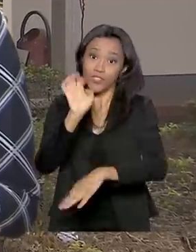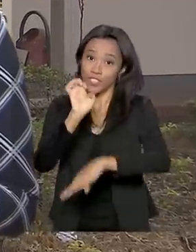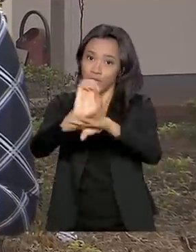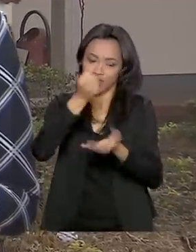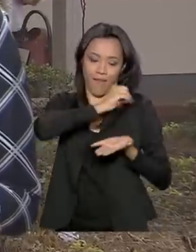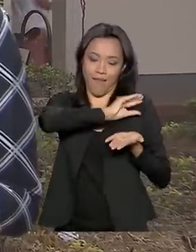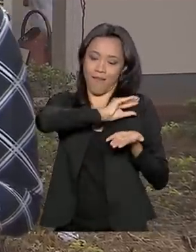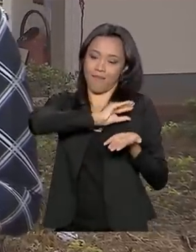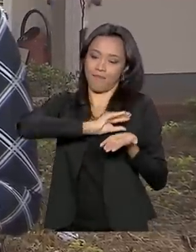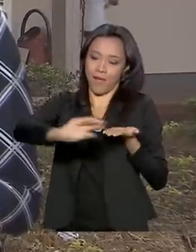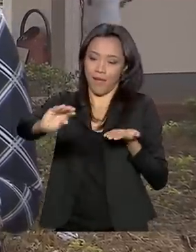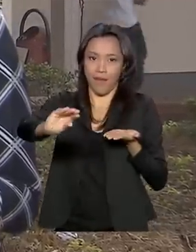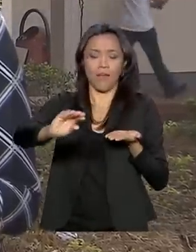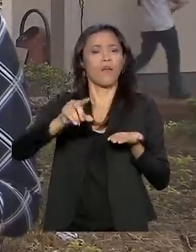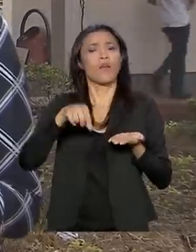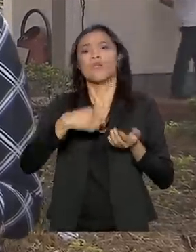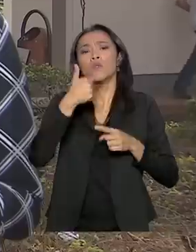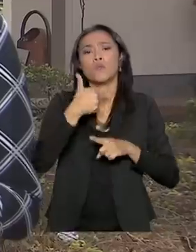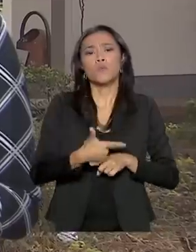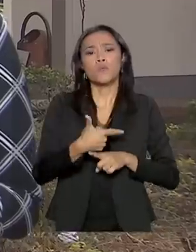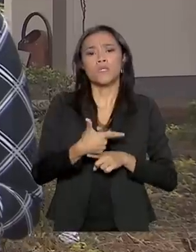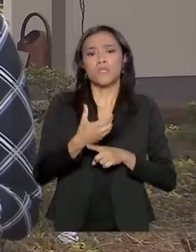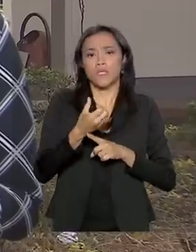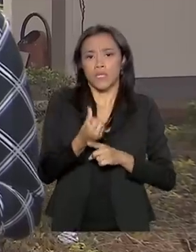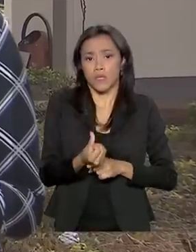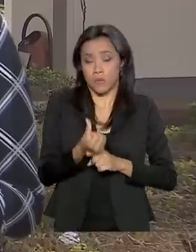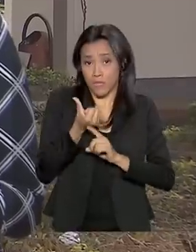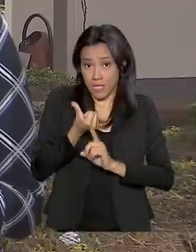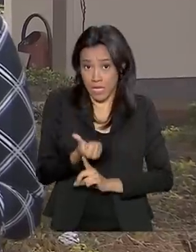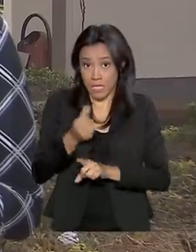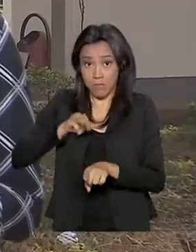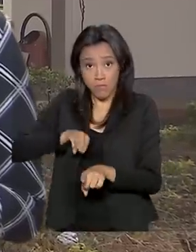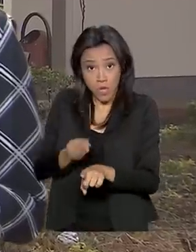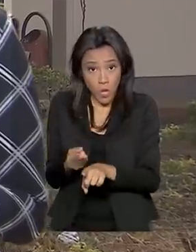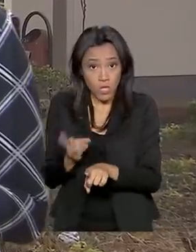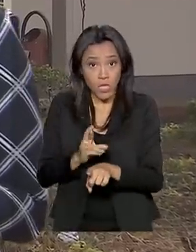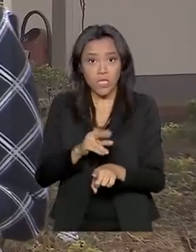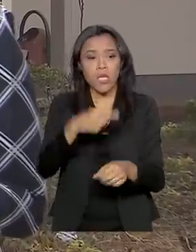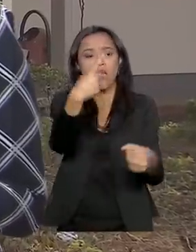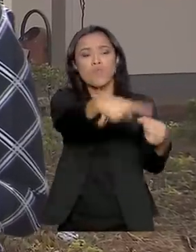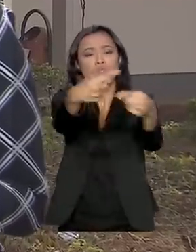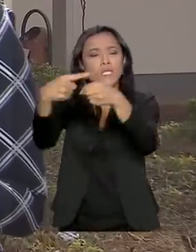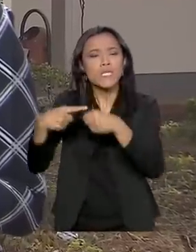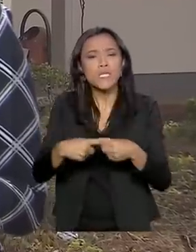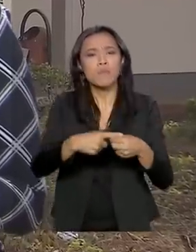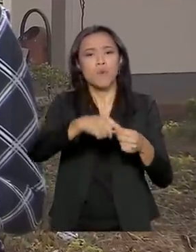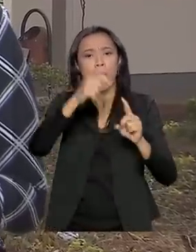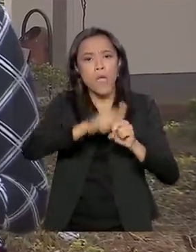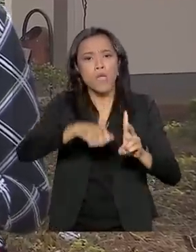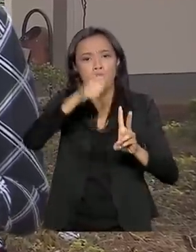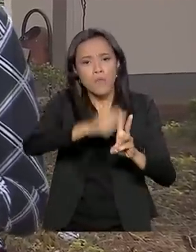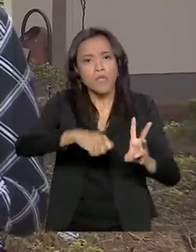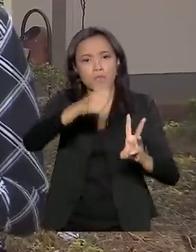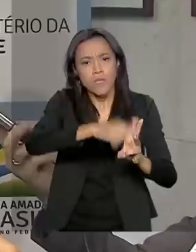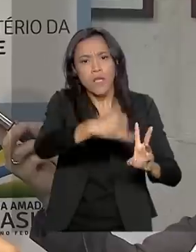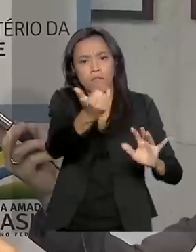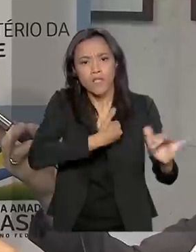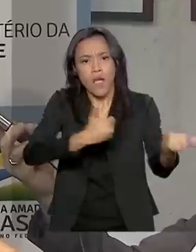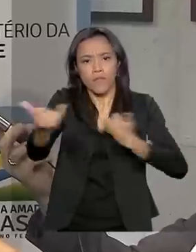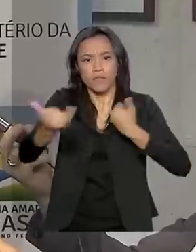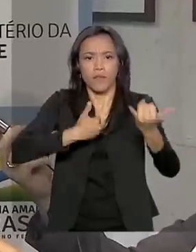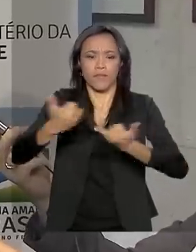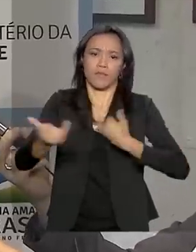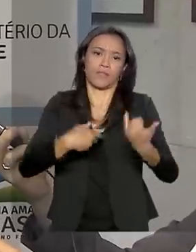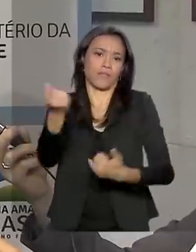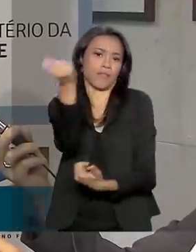vai disponibilizar 206 milhões de reais aos municípios que informarem mensalmente o estoque de vacinas. Esse